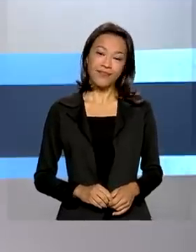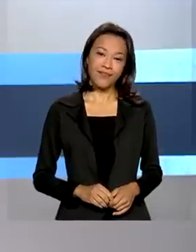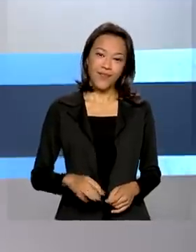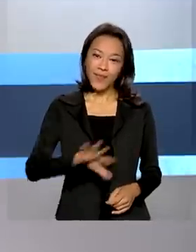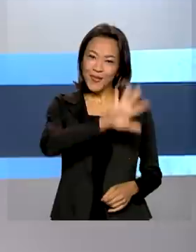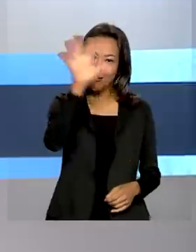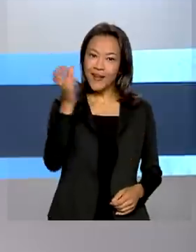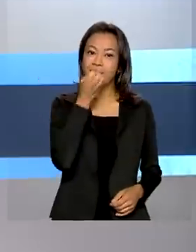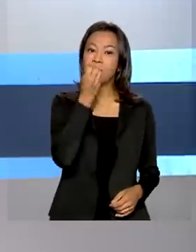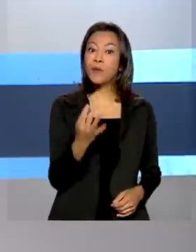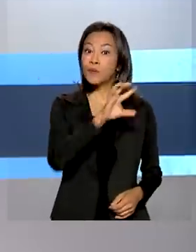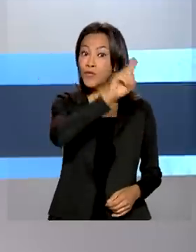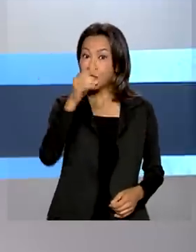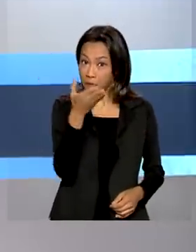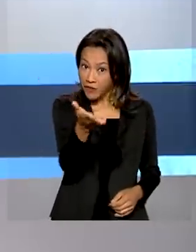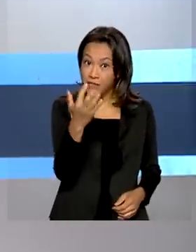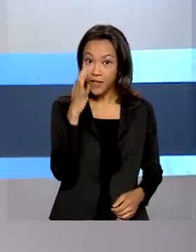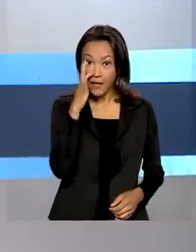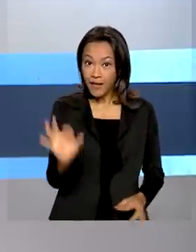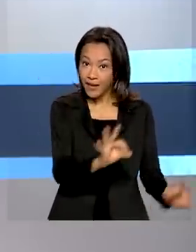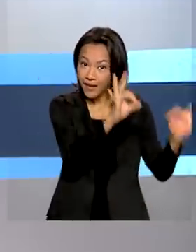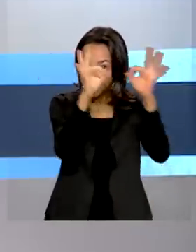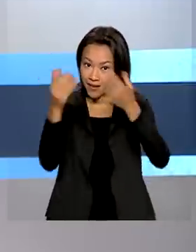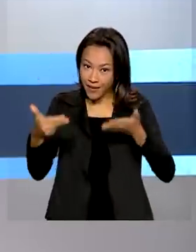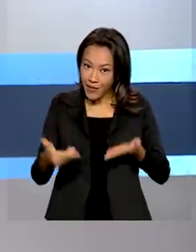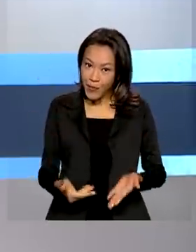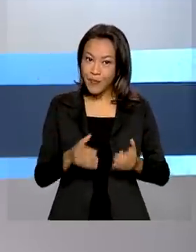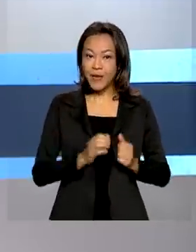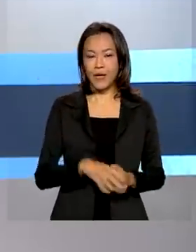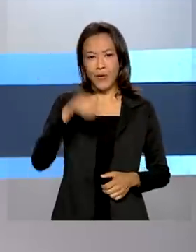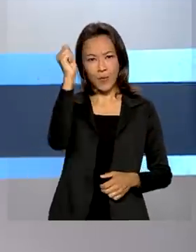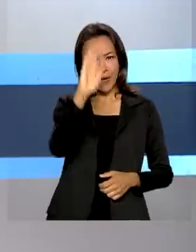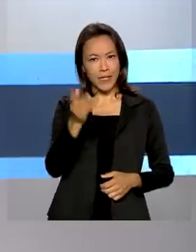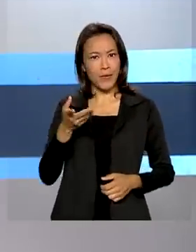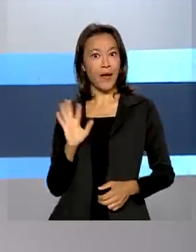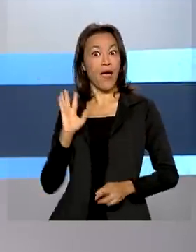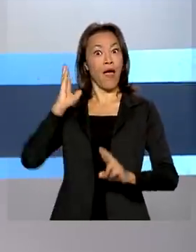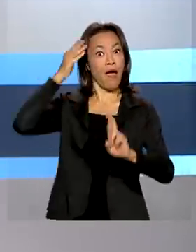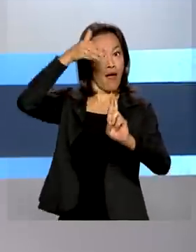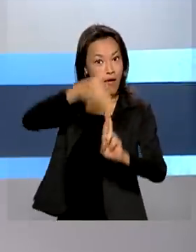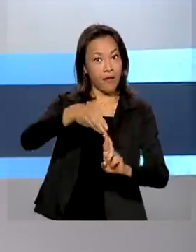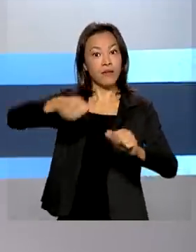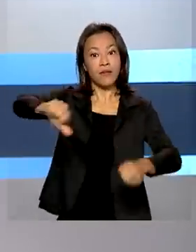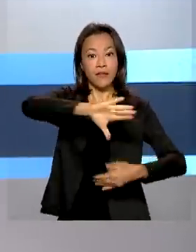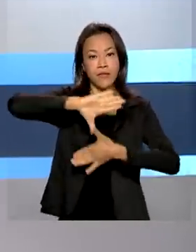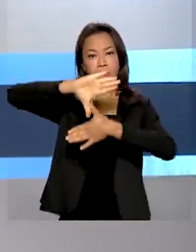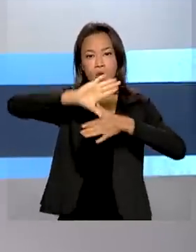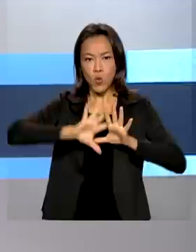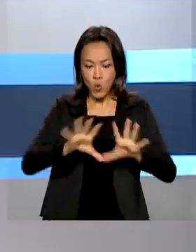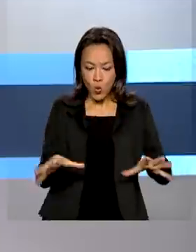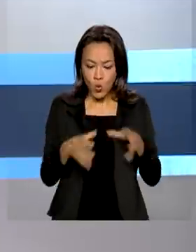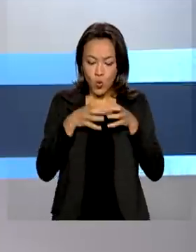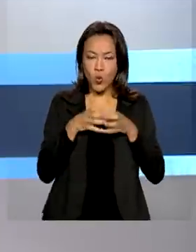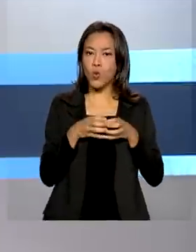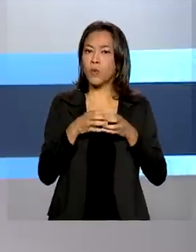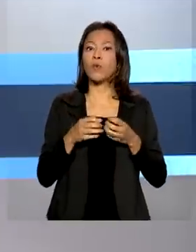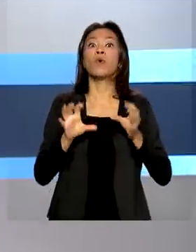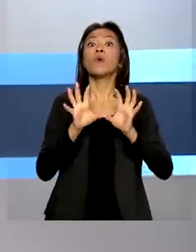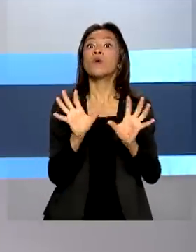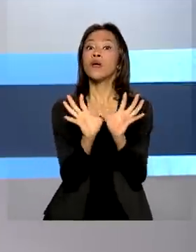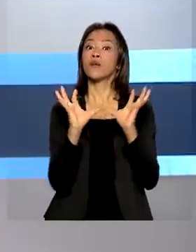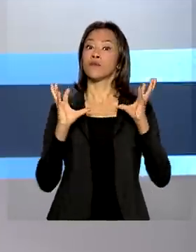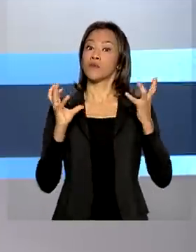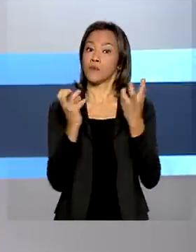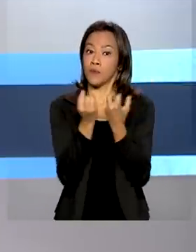Olá, bom dia pra você que nos acompanha. O Brasil é o representante das Américas em grupo formado pela Organização Mundial da